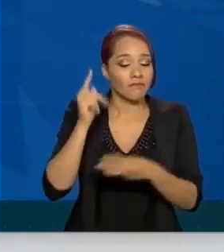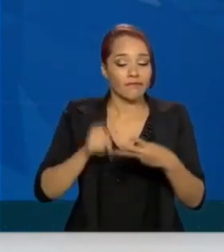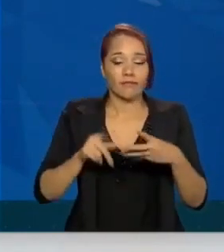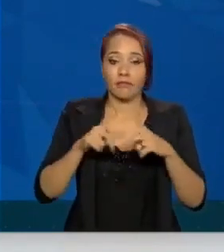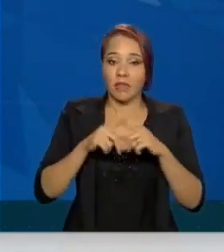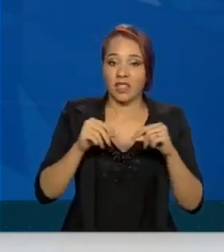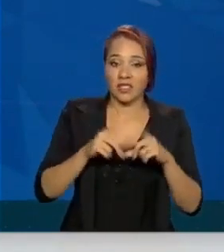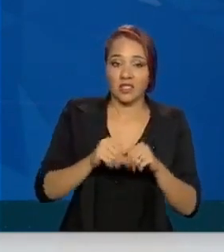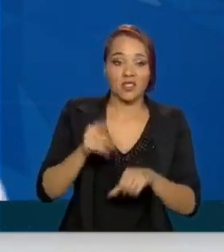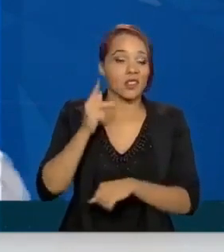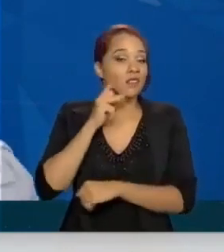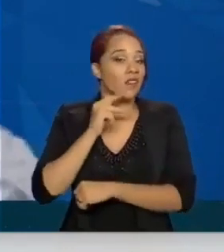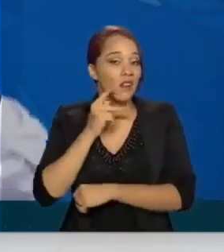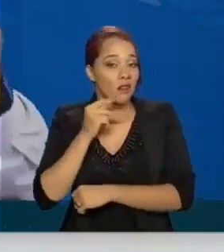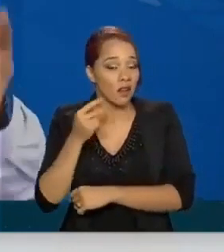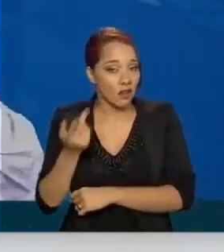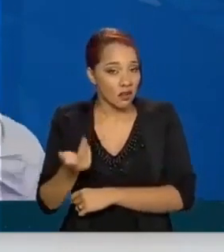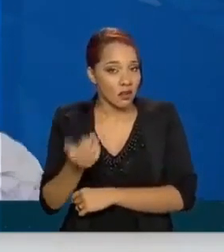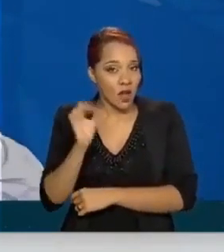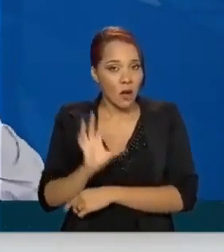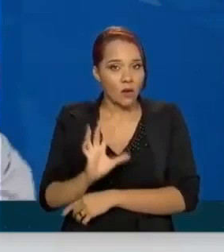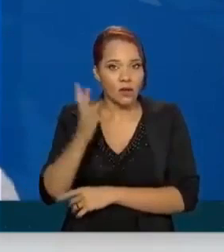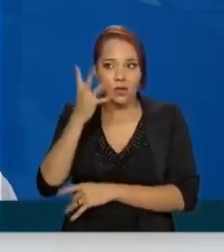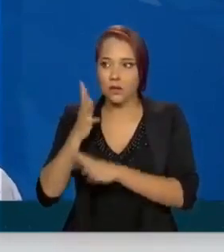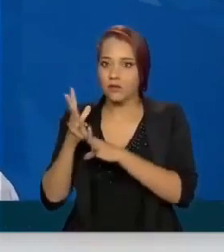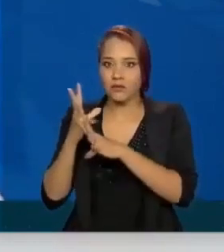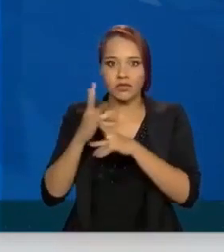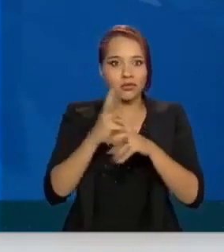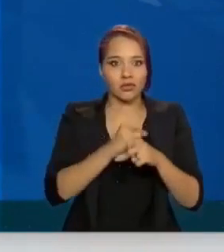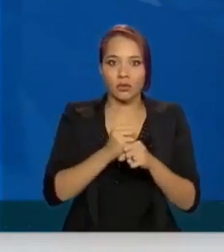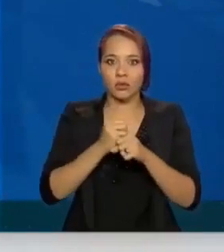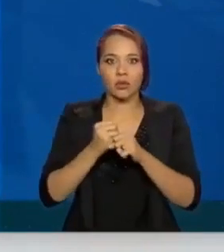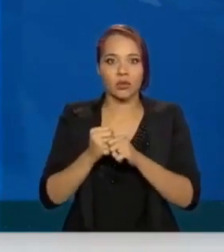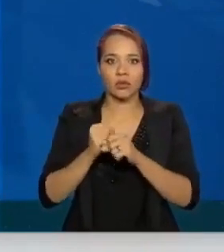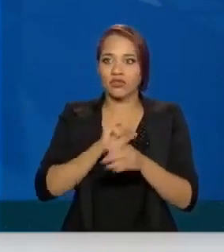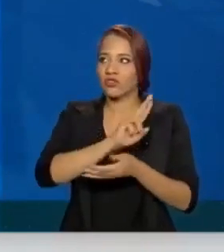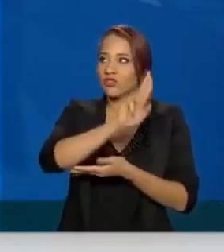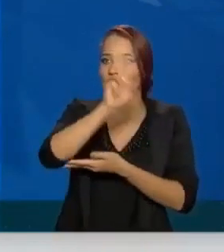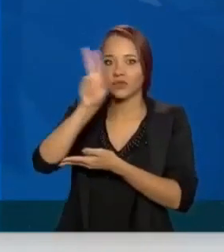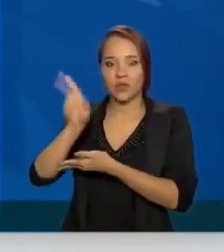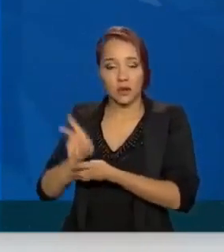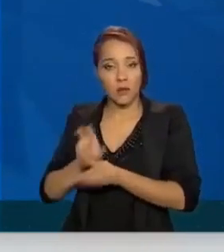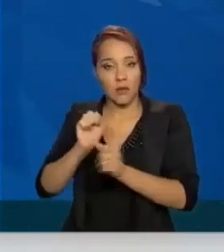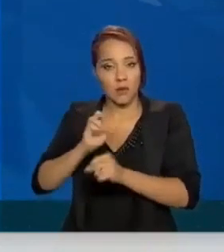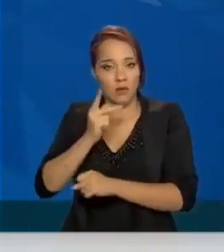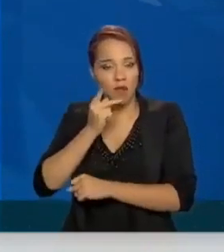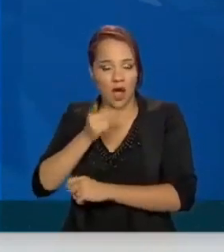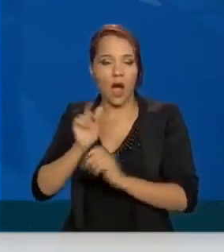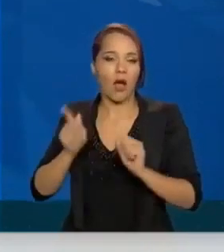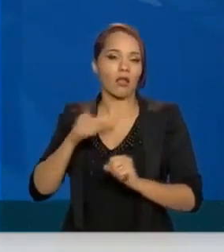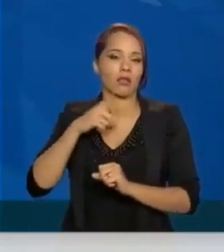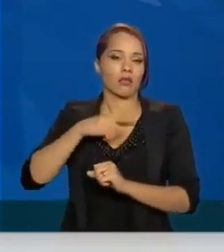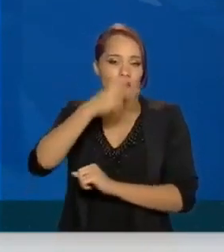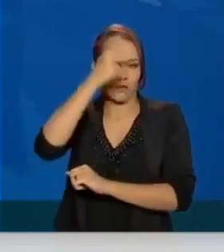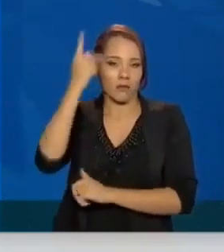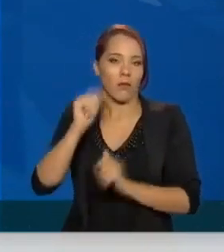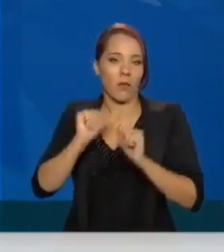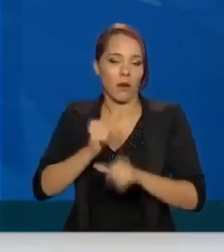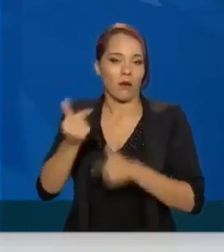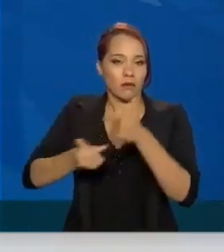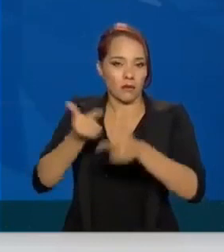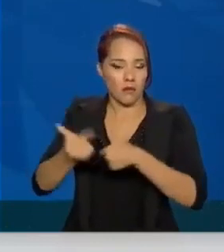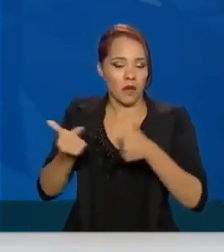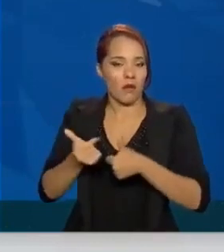Brasília, Ceará, isso acontecer ao mesmo tempo em vários lugares, poderemos falar assim, olha, temos pessoas que podem